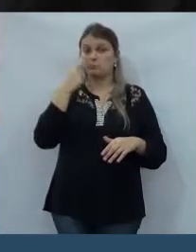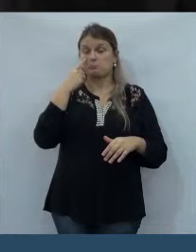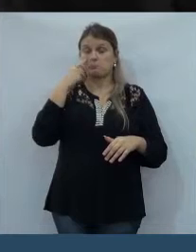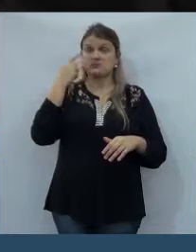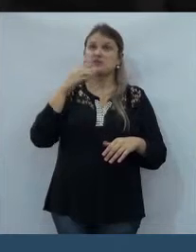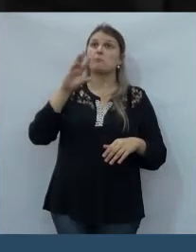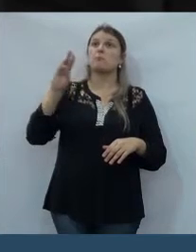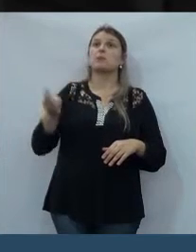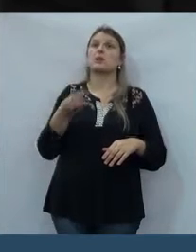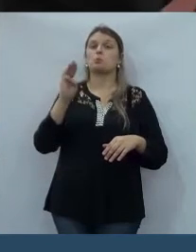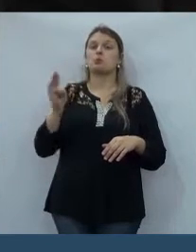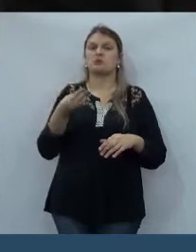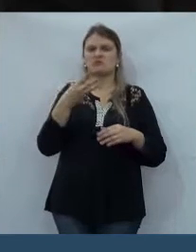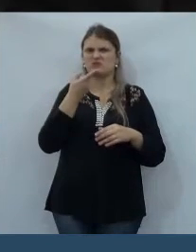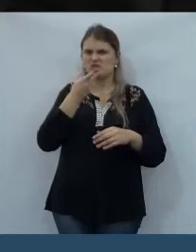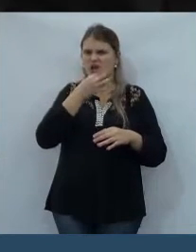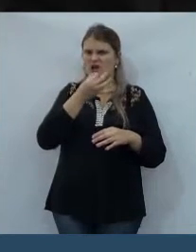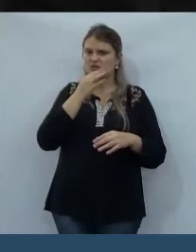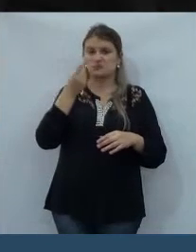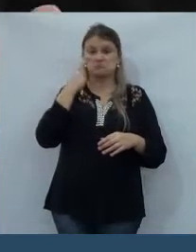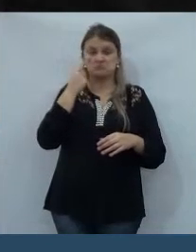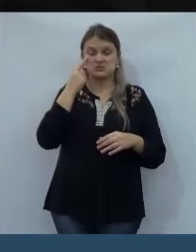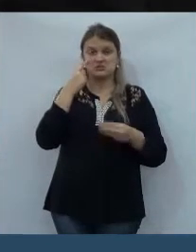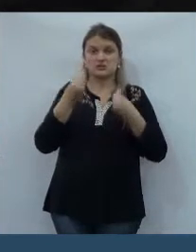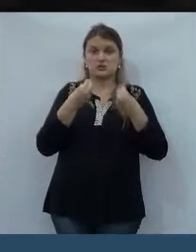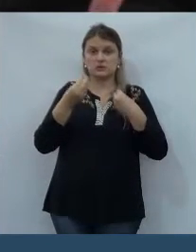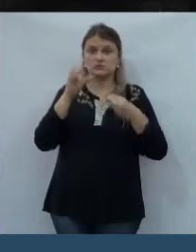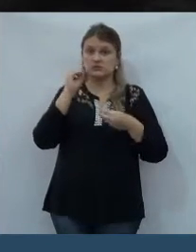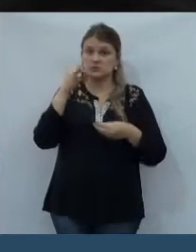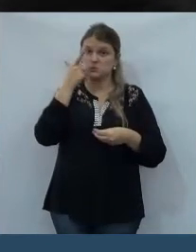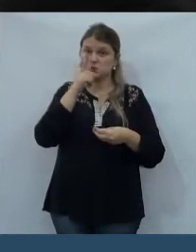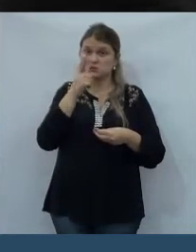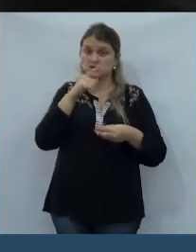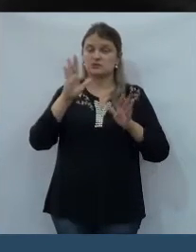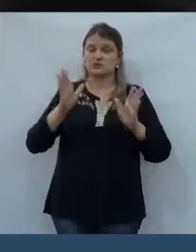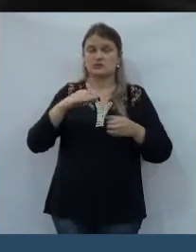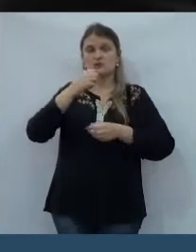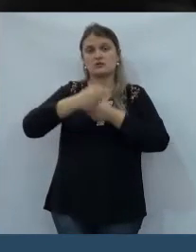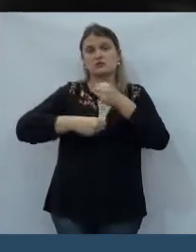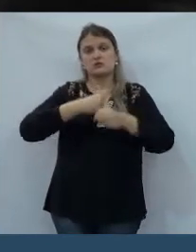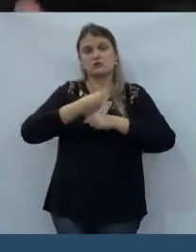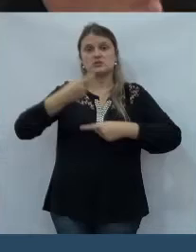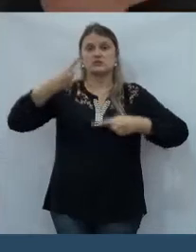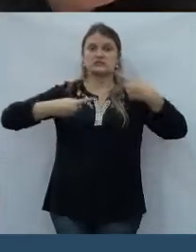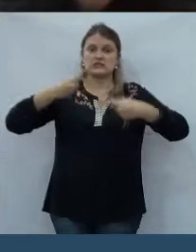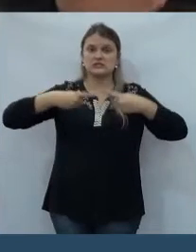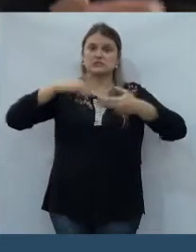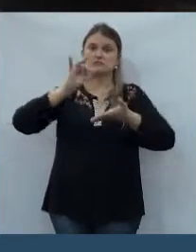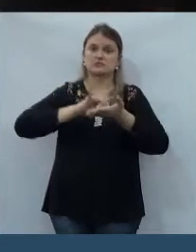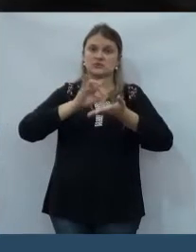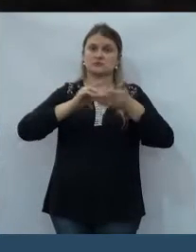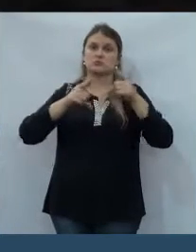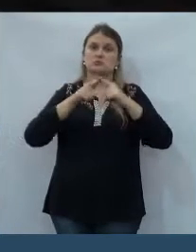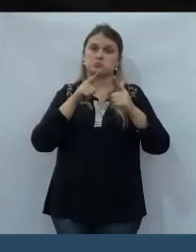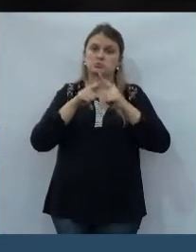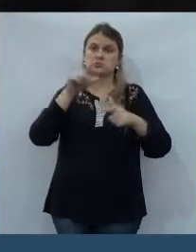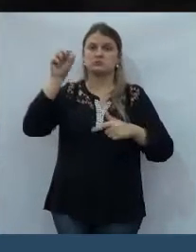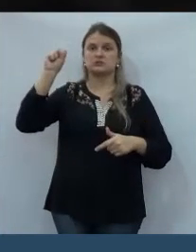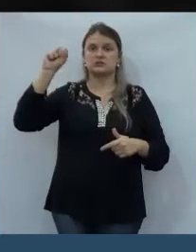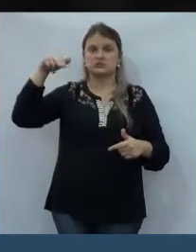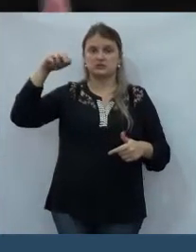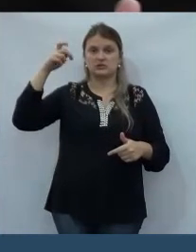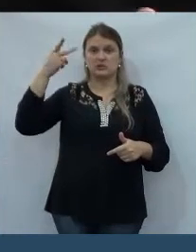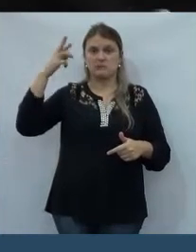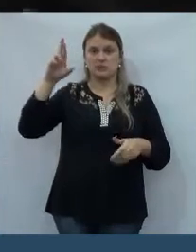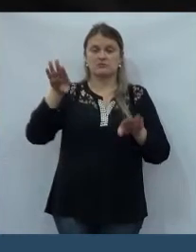milhões e milhões e milhões. E daí, todo ano, a gente está discutindo o problema da Sanepar, a questão de São Cristóvão também.